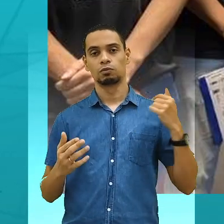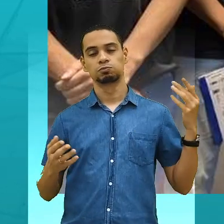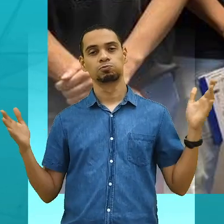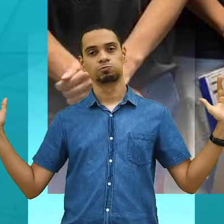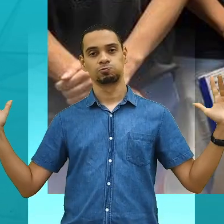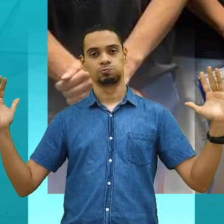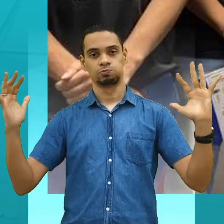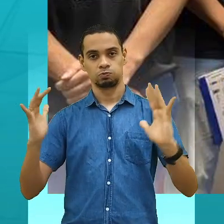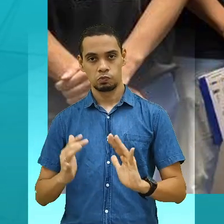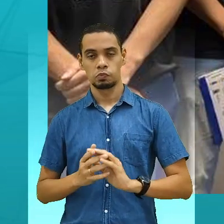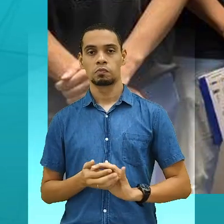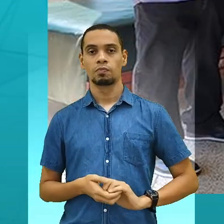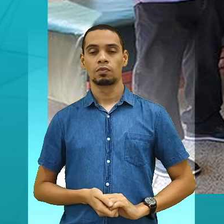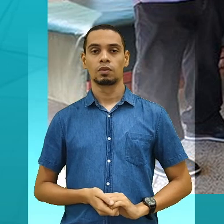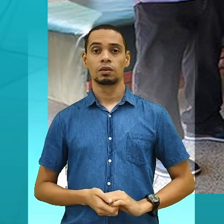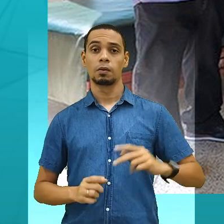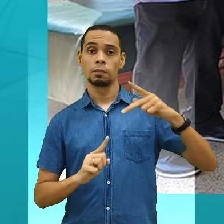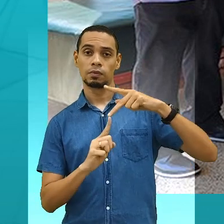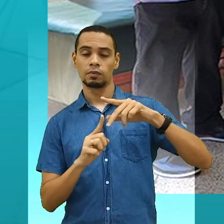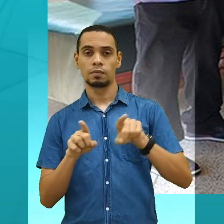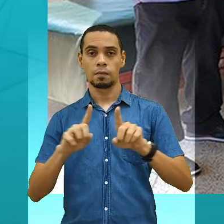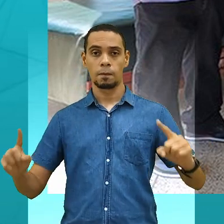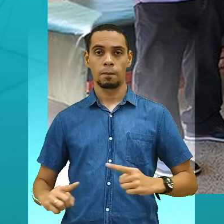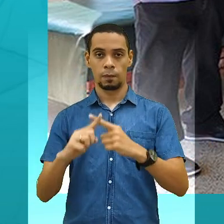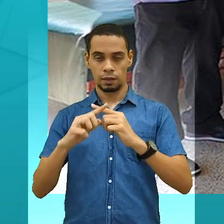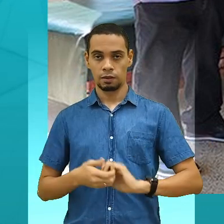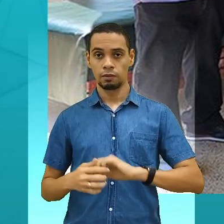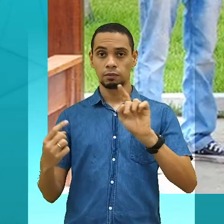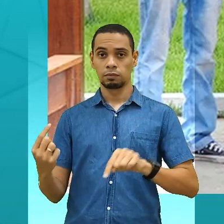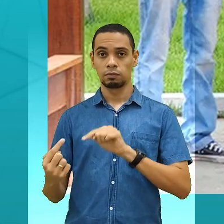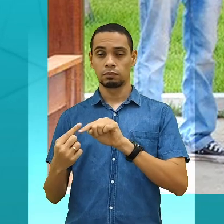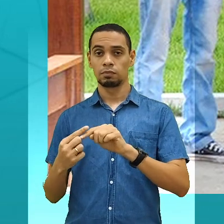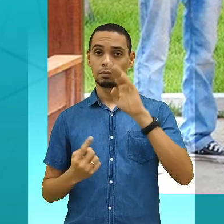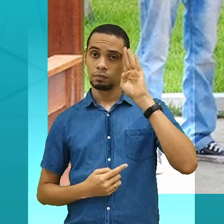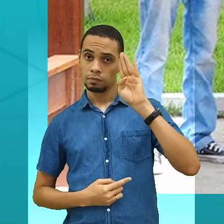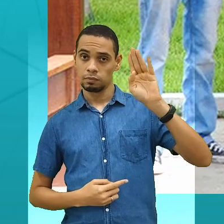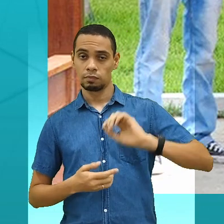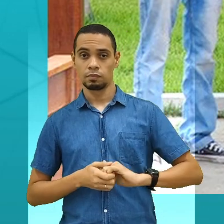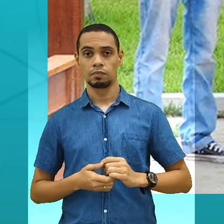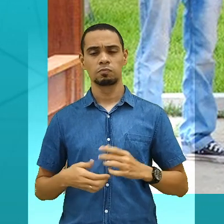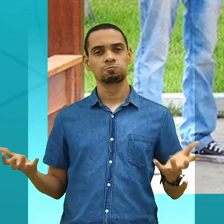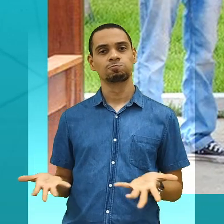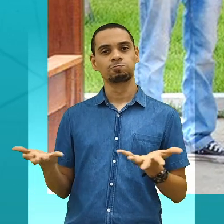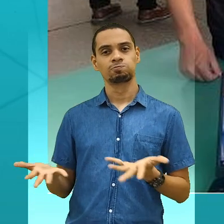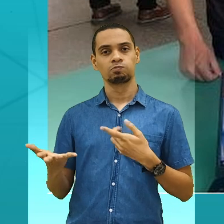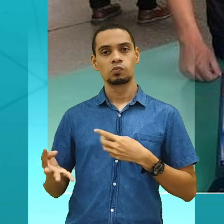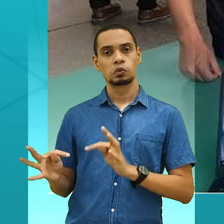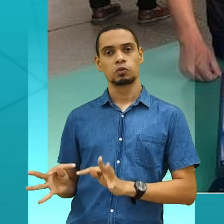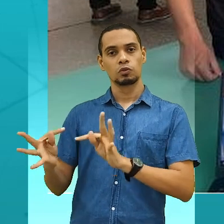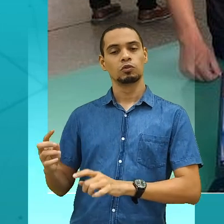IFP, como Pedro II e Campo Maior, e teve como objetivo principal promover a inovação